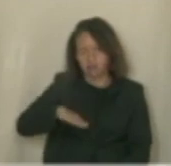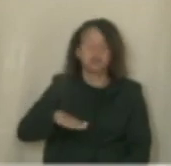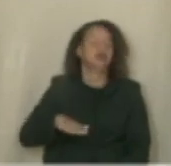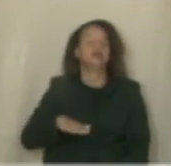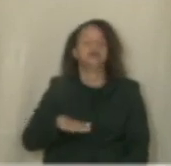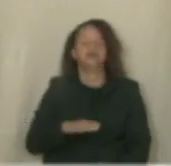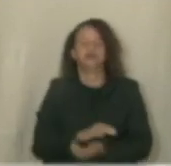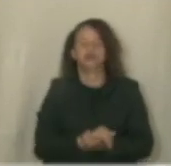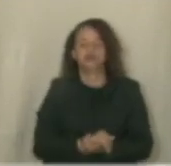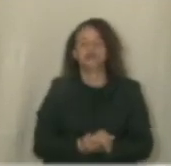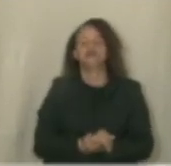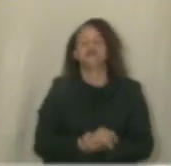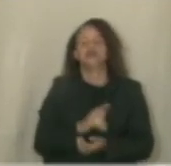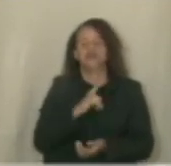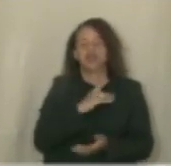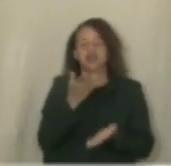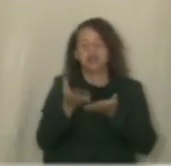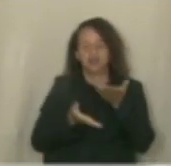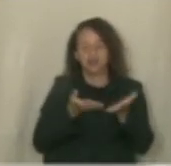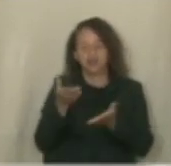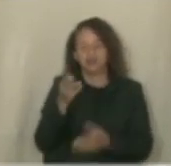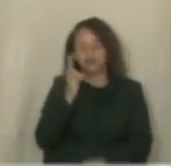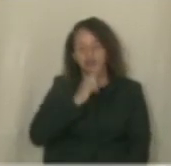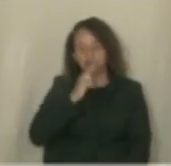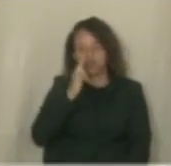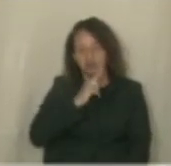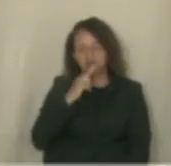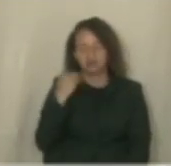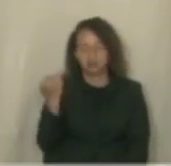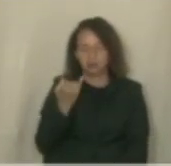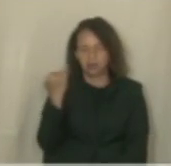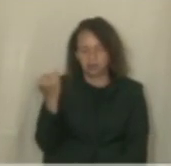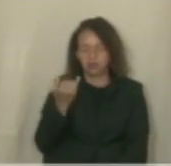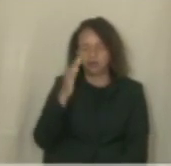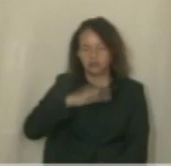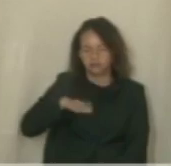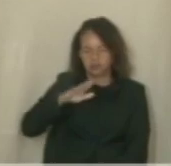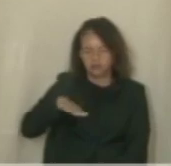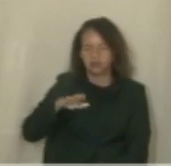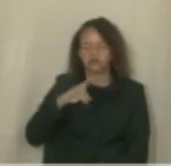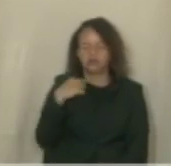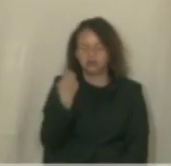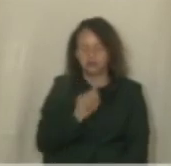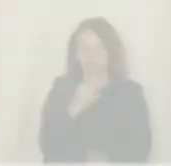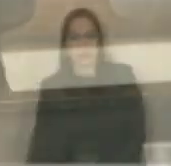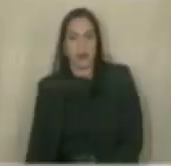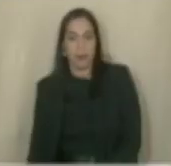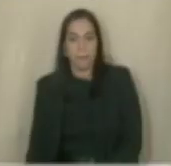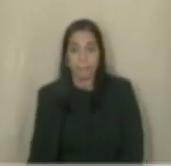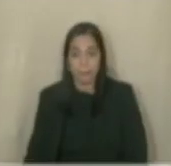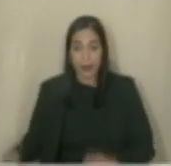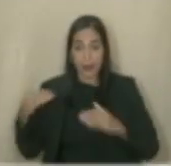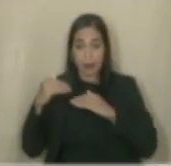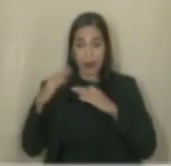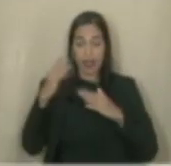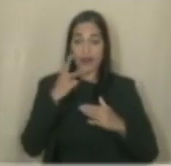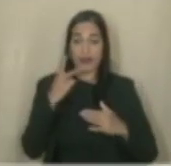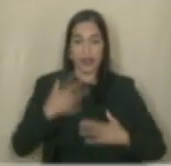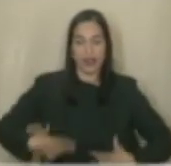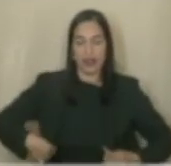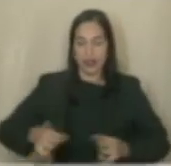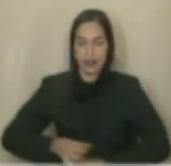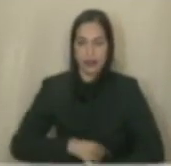tenha atendimento emergencial, porque é muito importante para as crianças da nossa cidade. Eu quero dizer, V. Exª,